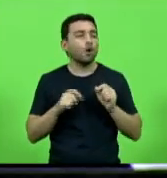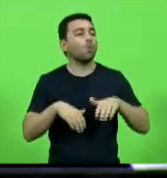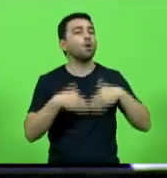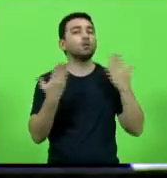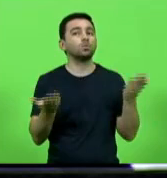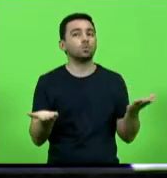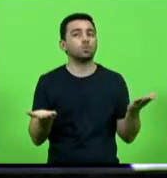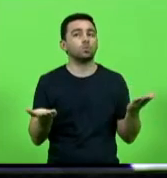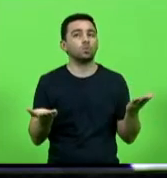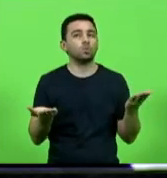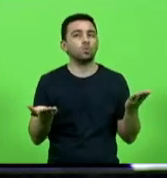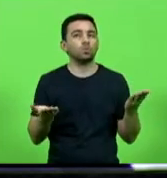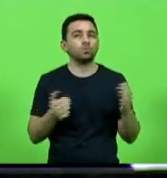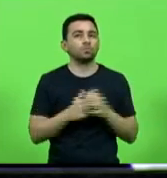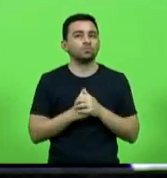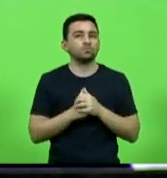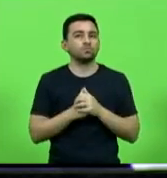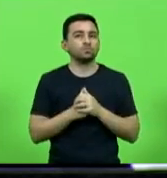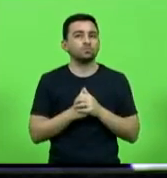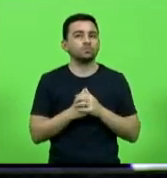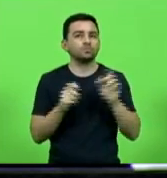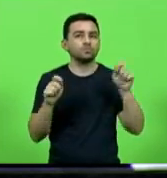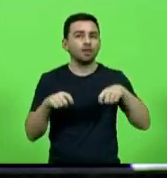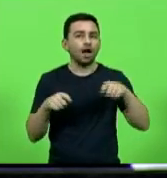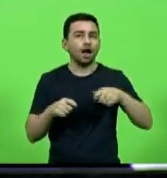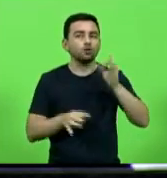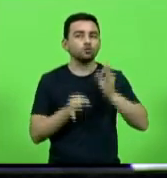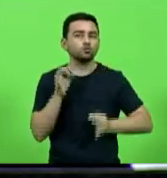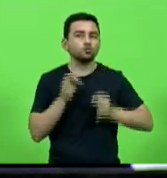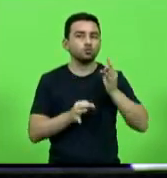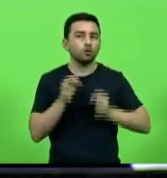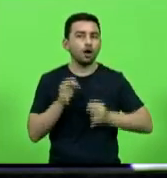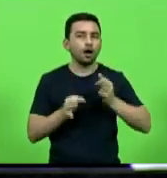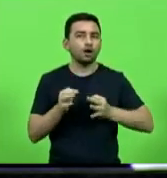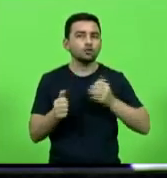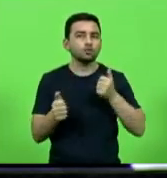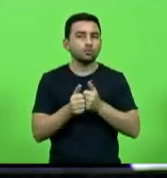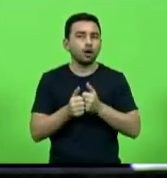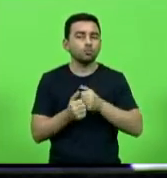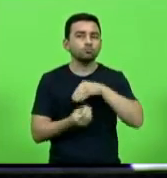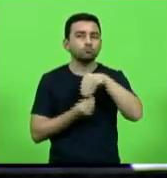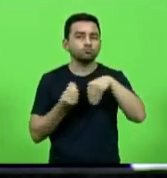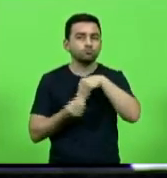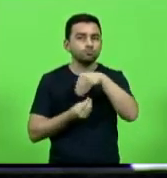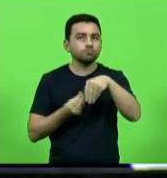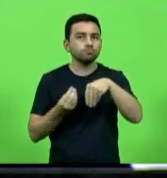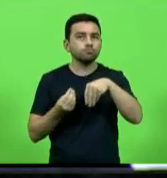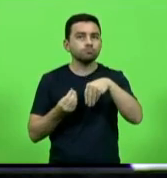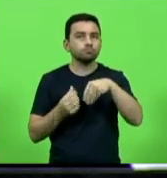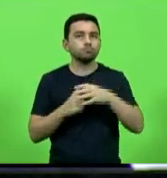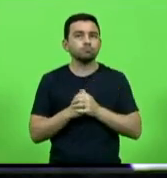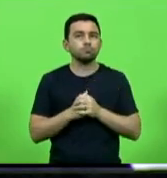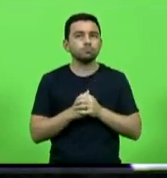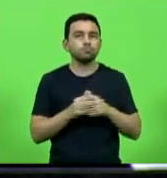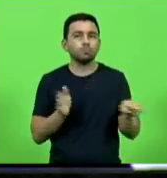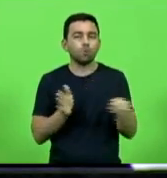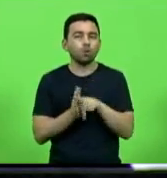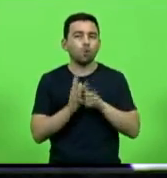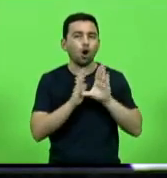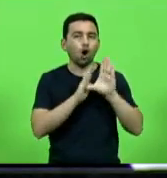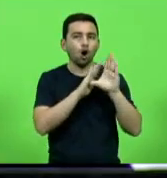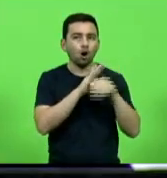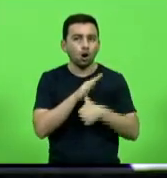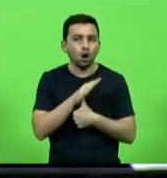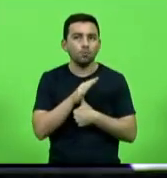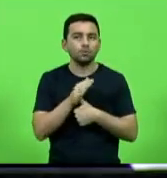vai ser marcado o julgamento do tribunal misto do roubo dos